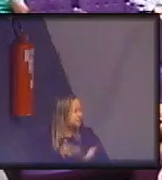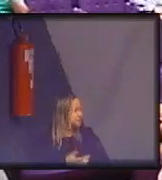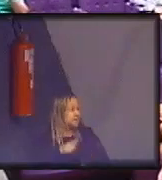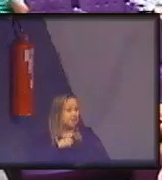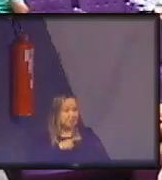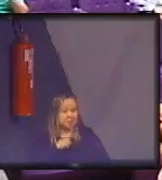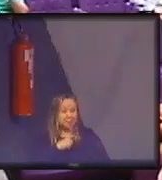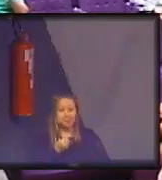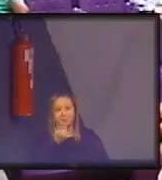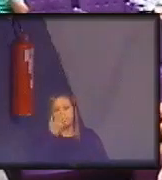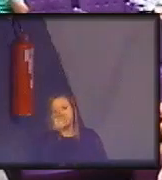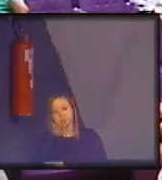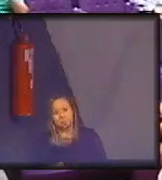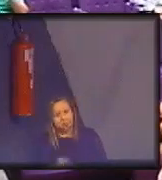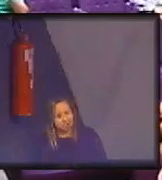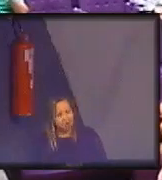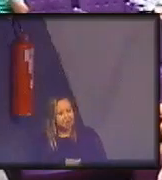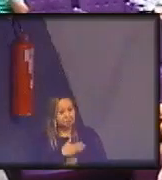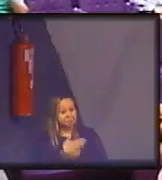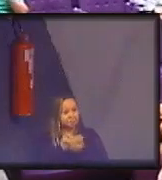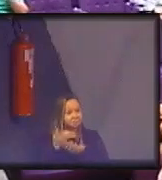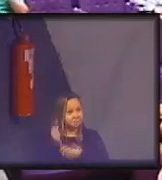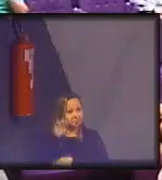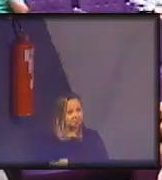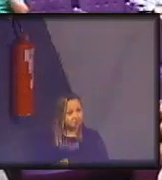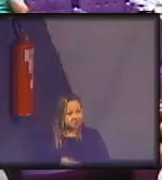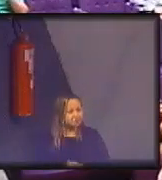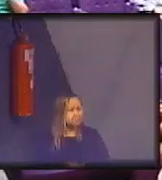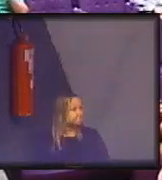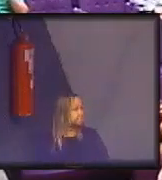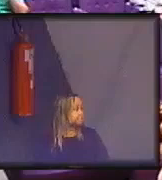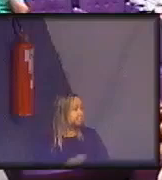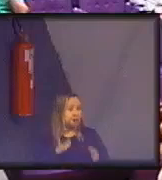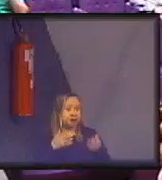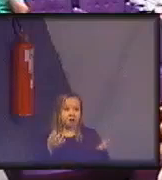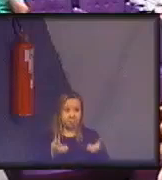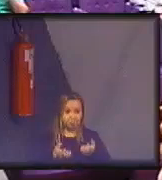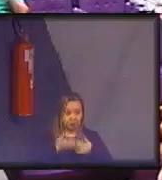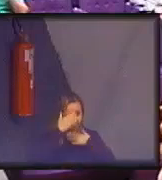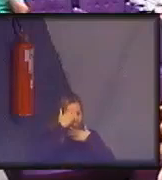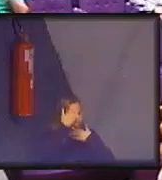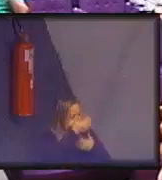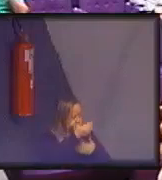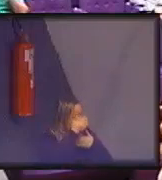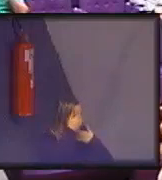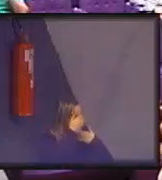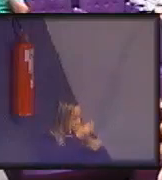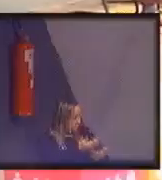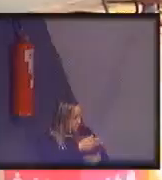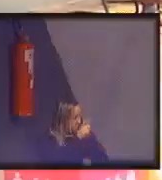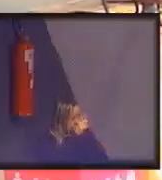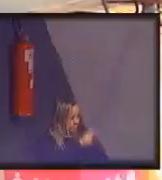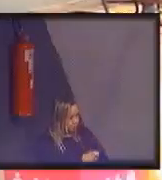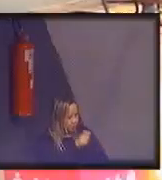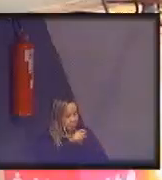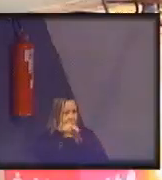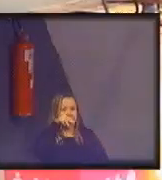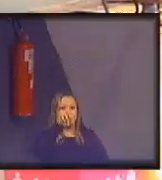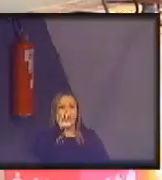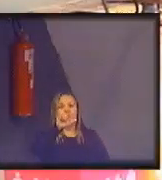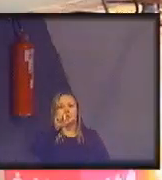boa tarde desde o início da tarde, depois do almoço. Então, eu queria agradecer a exposição também do doutor Nelson.